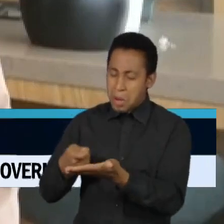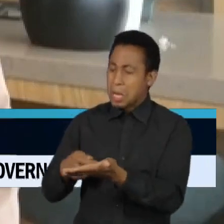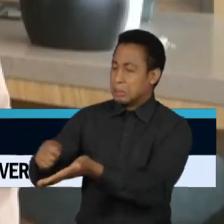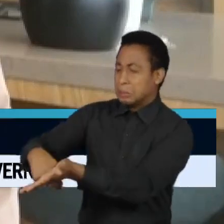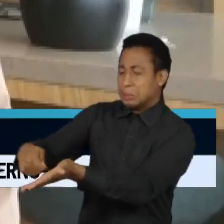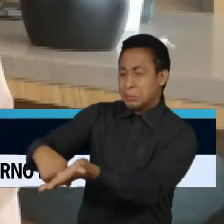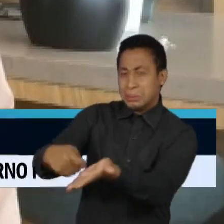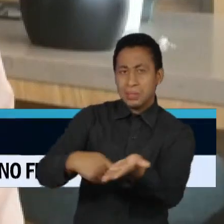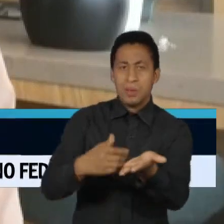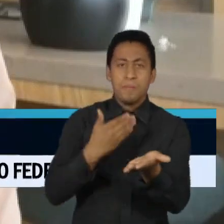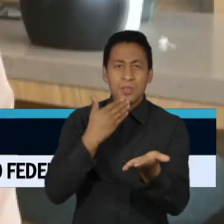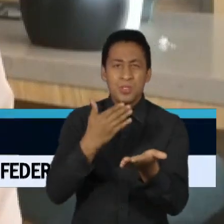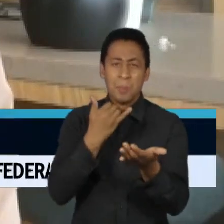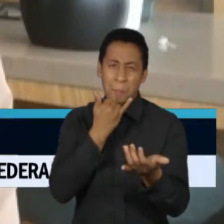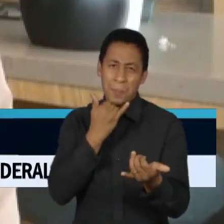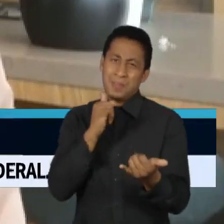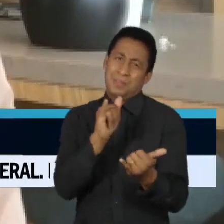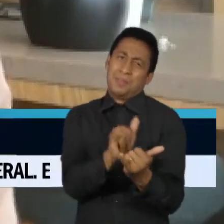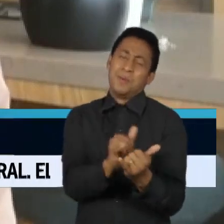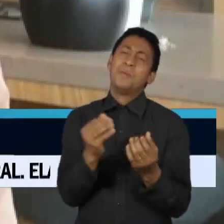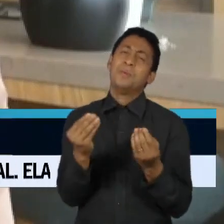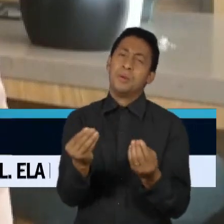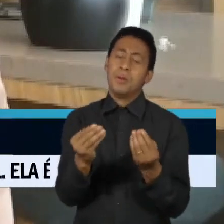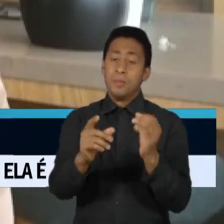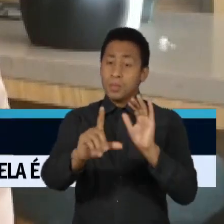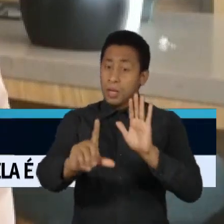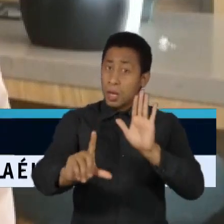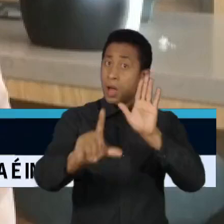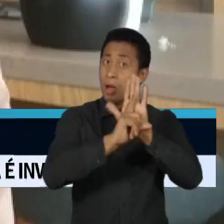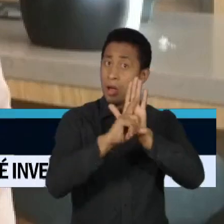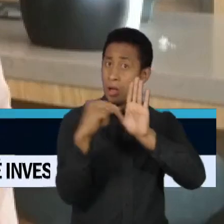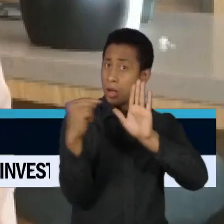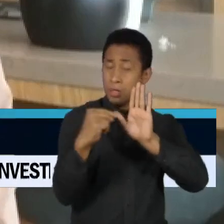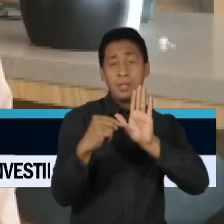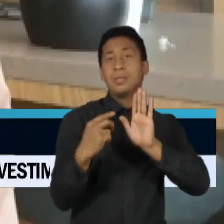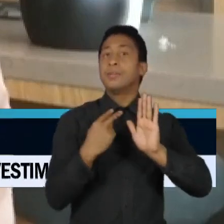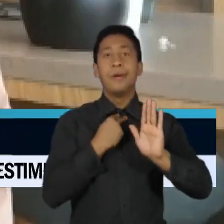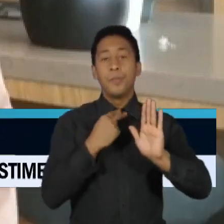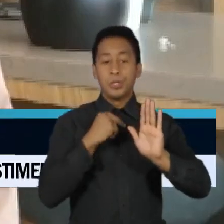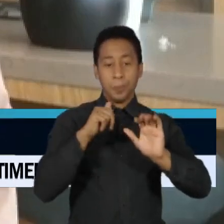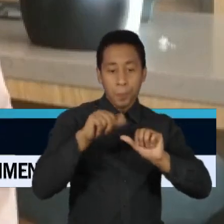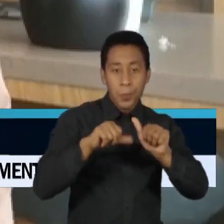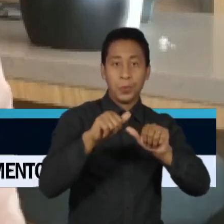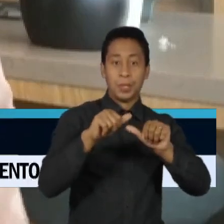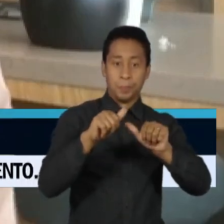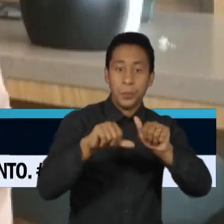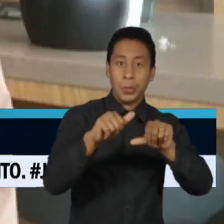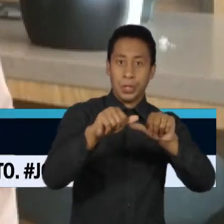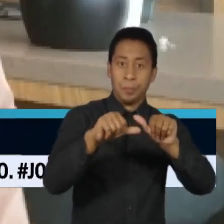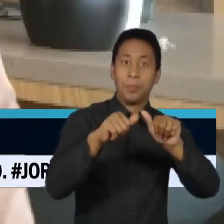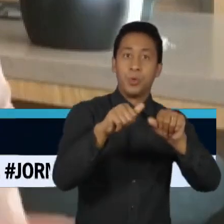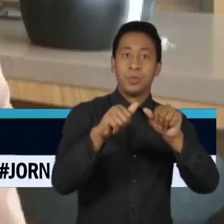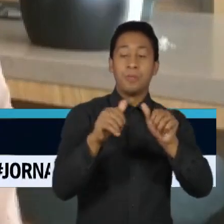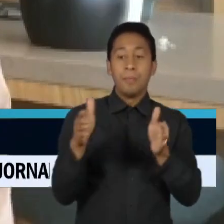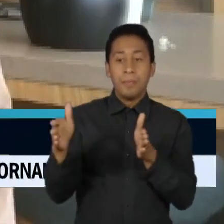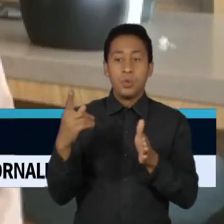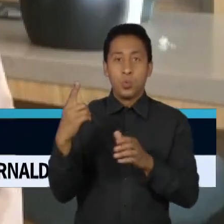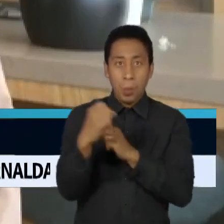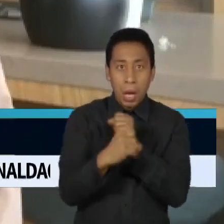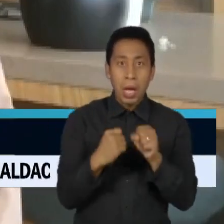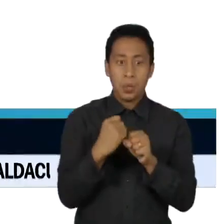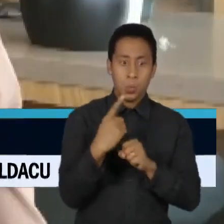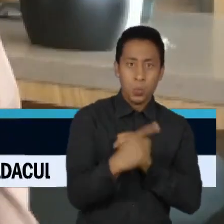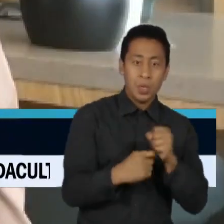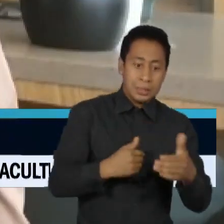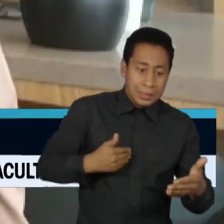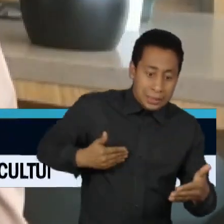ao dizer que a legislação não pode sofrer modificações num prazo inferior a um ano antes